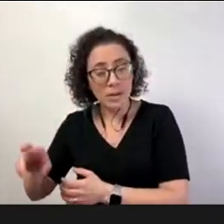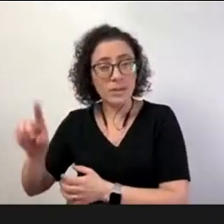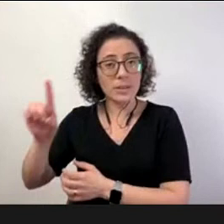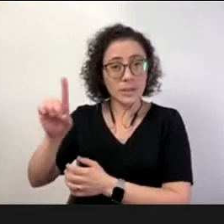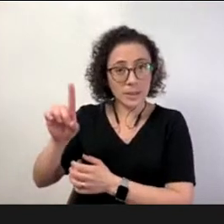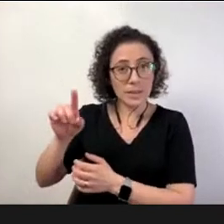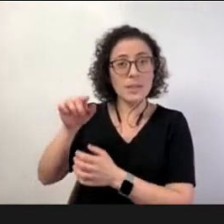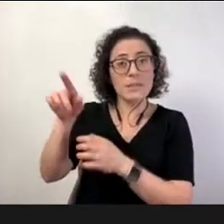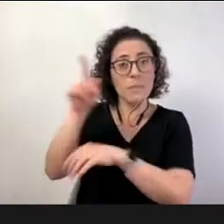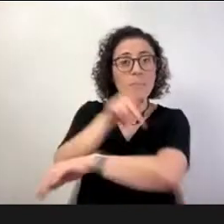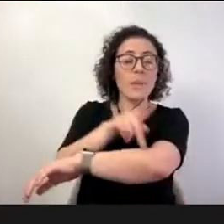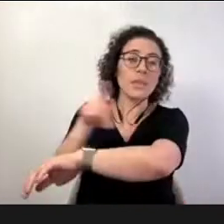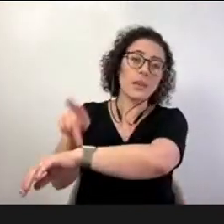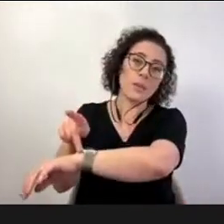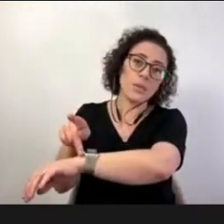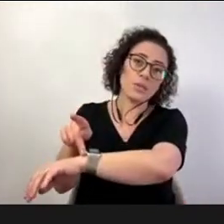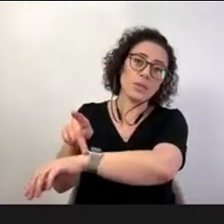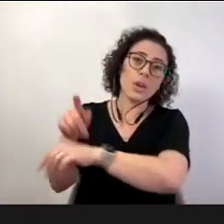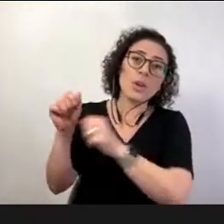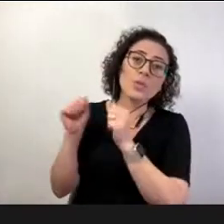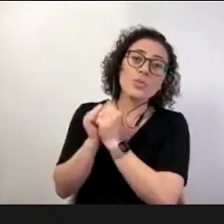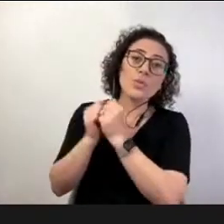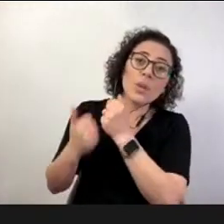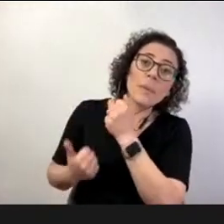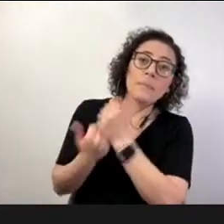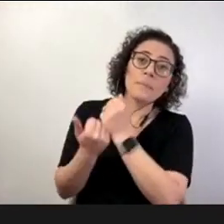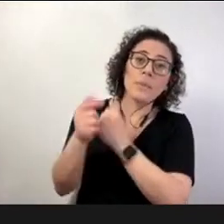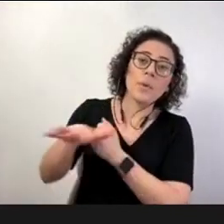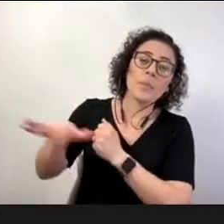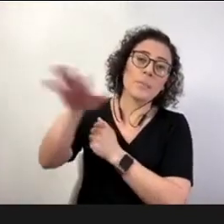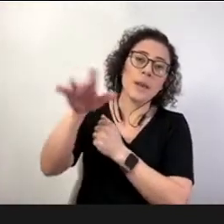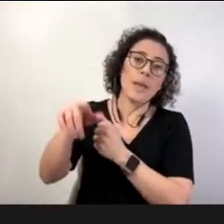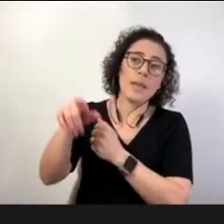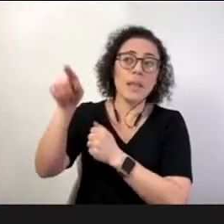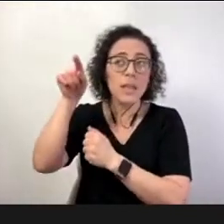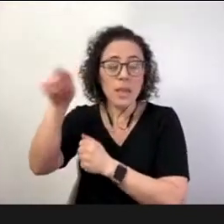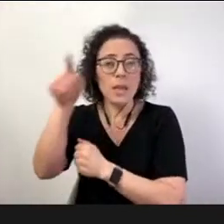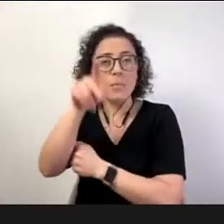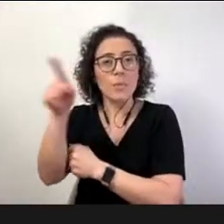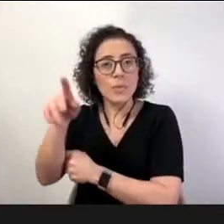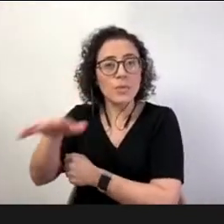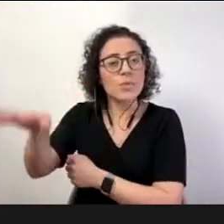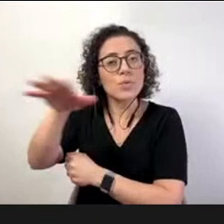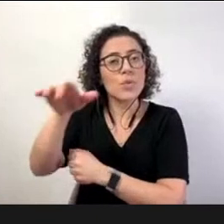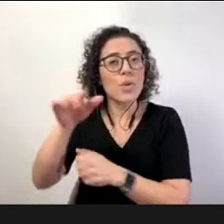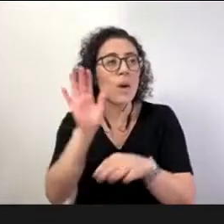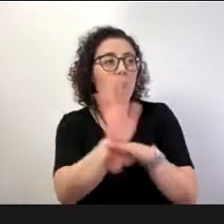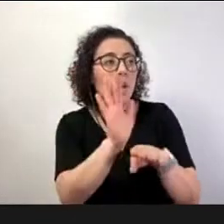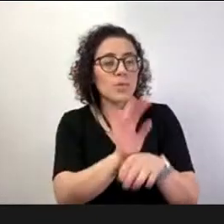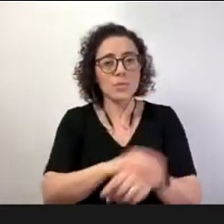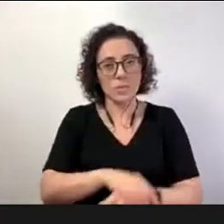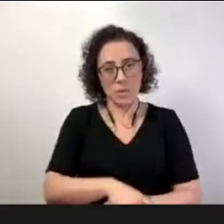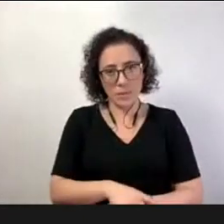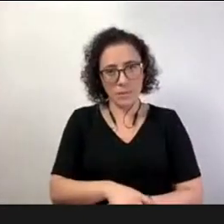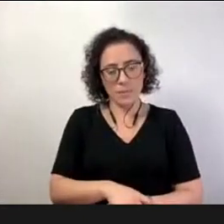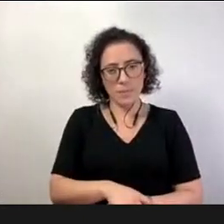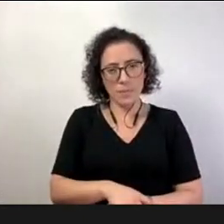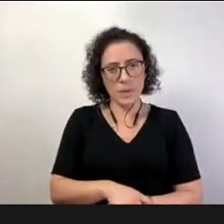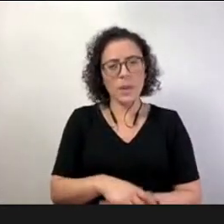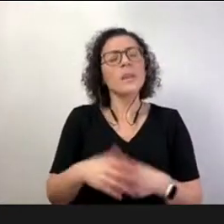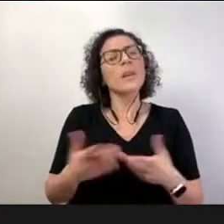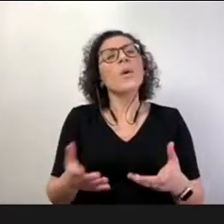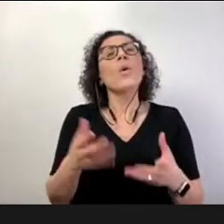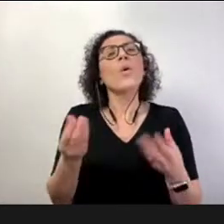professores atuarem com os alunos né quando a gente tá num ambiente remoto como é que a gente tá fortalecendo o vínculo a gente abre a câmera